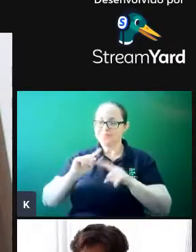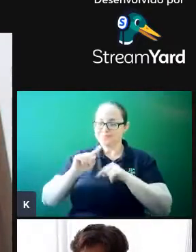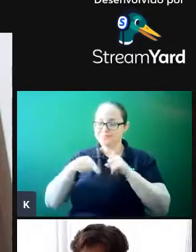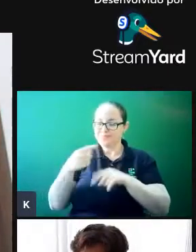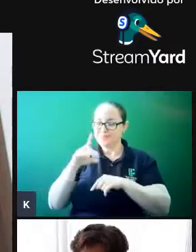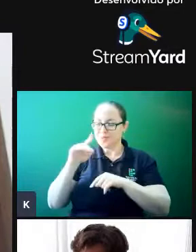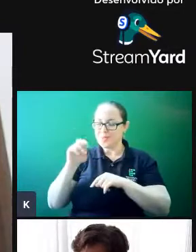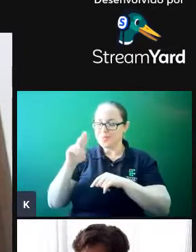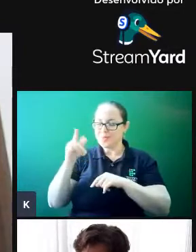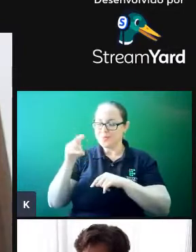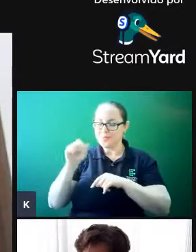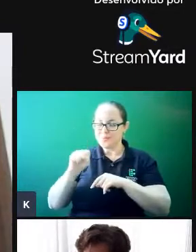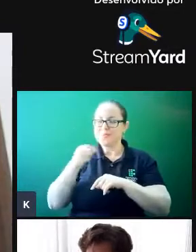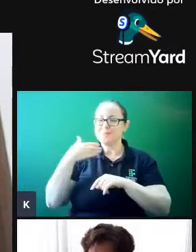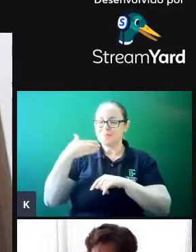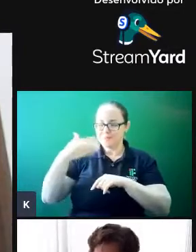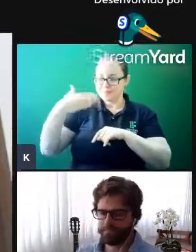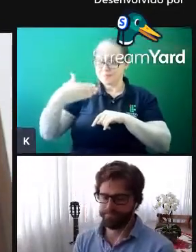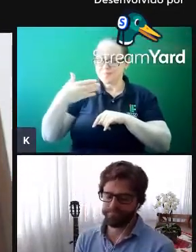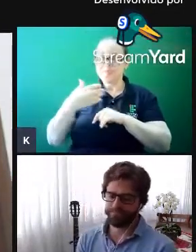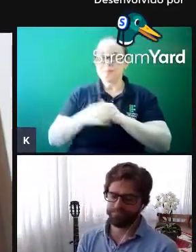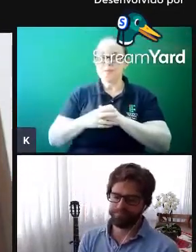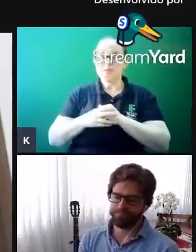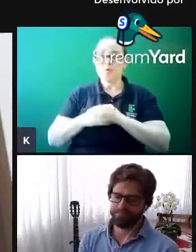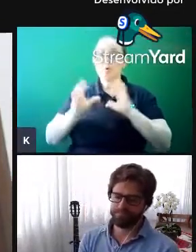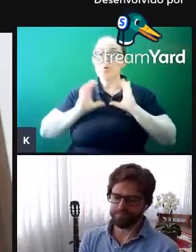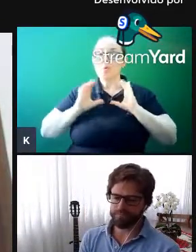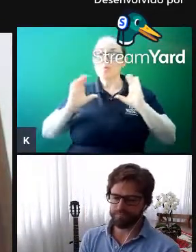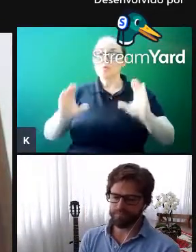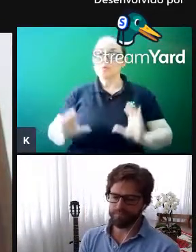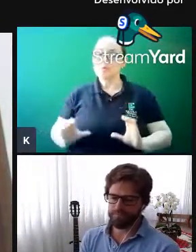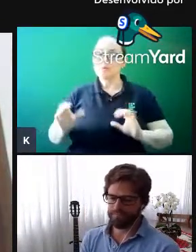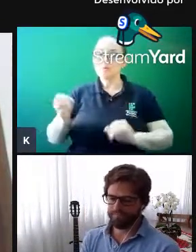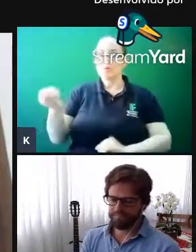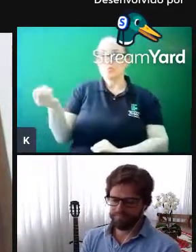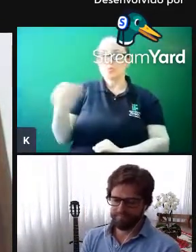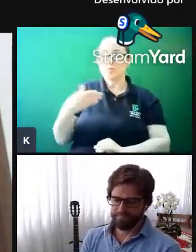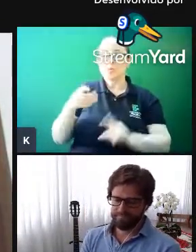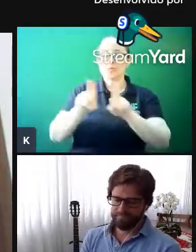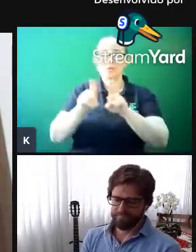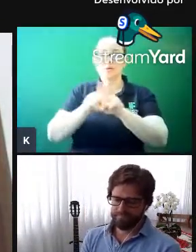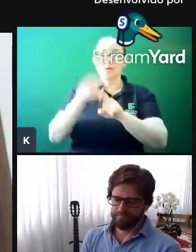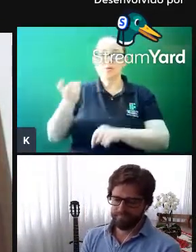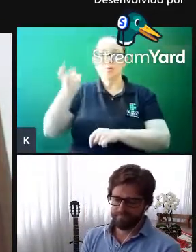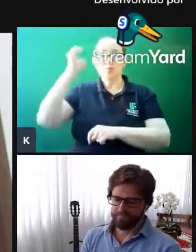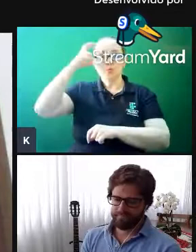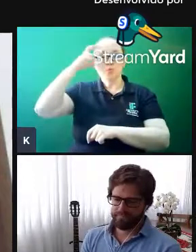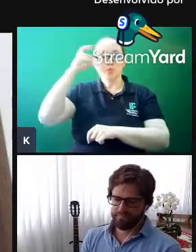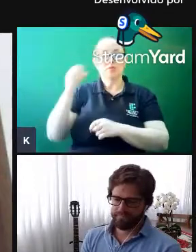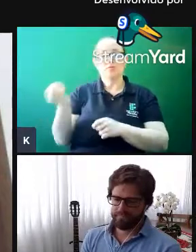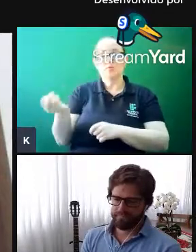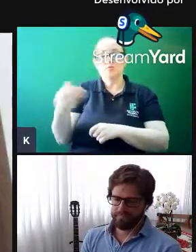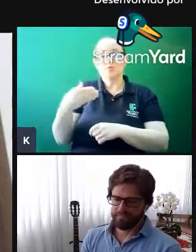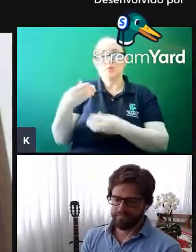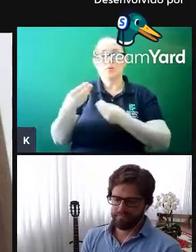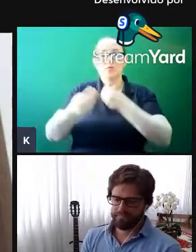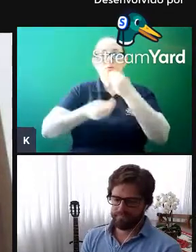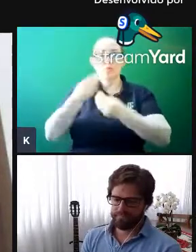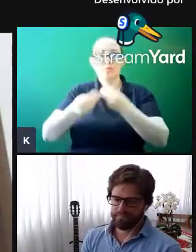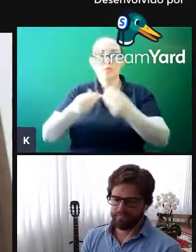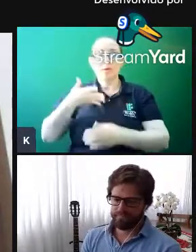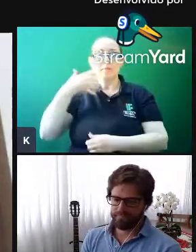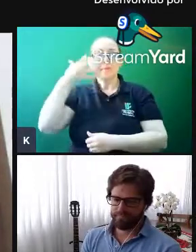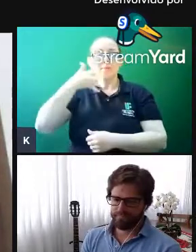começando e desenvolvendo é comportamento inovador e cultura para inovação. E a palestra vai ter uma